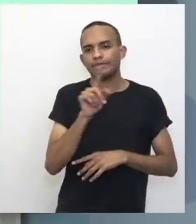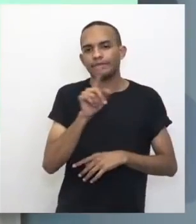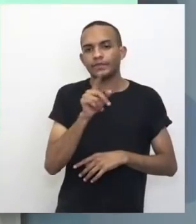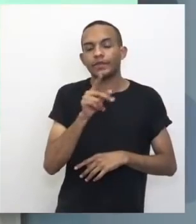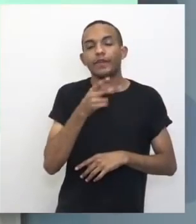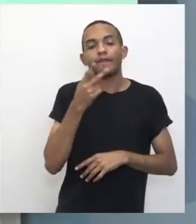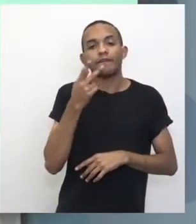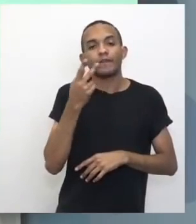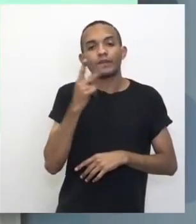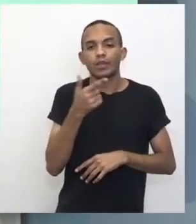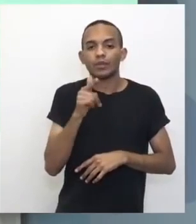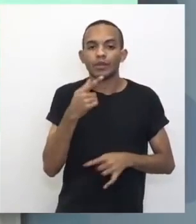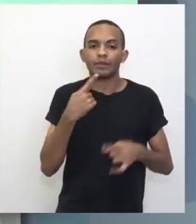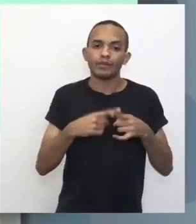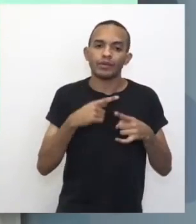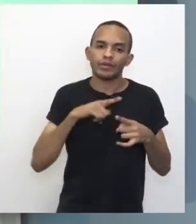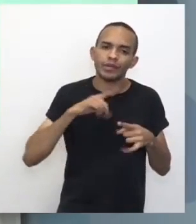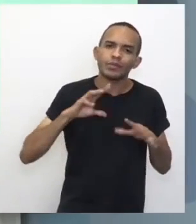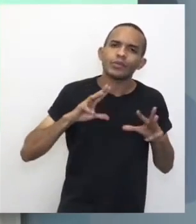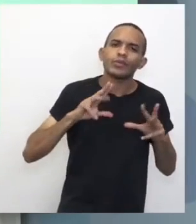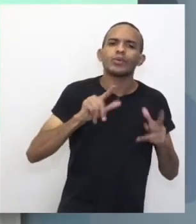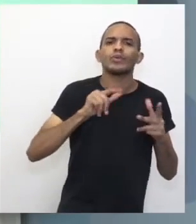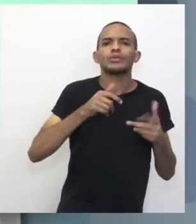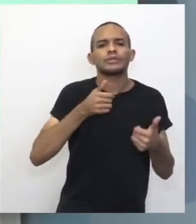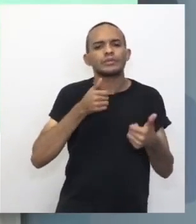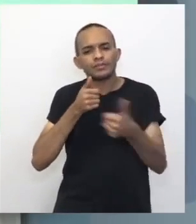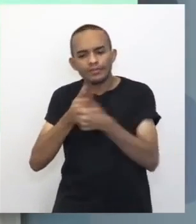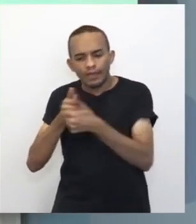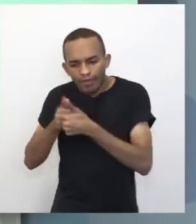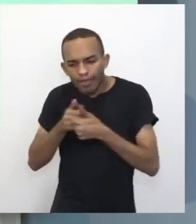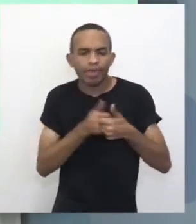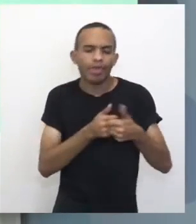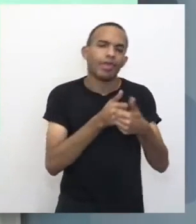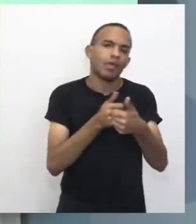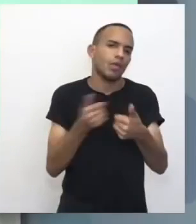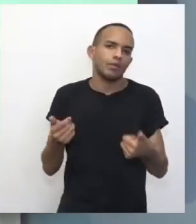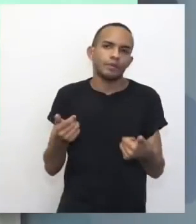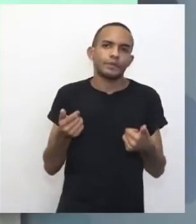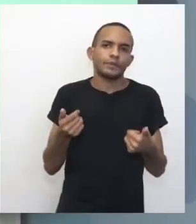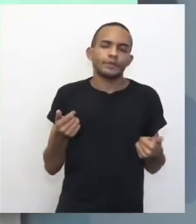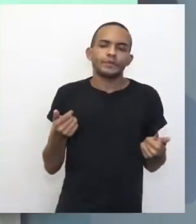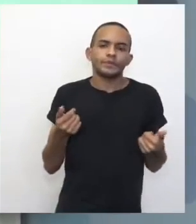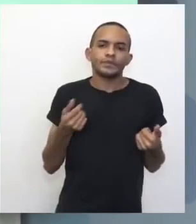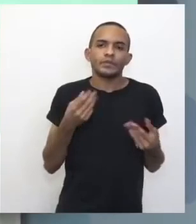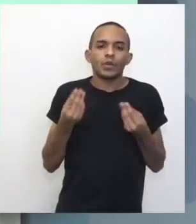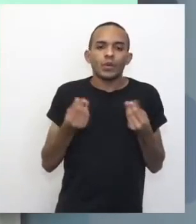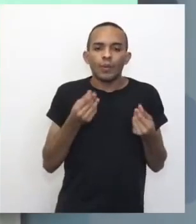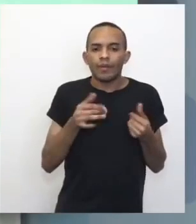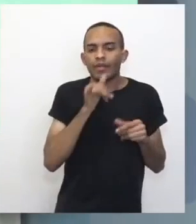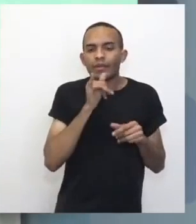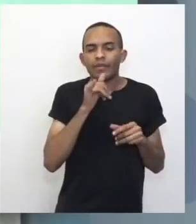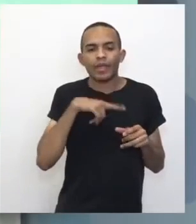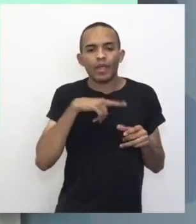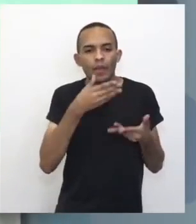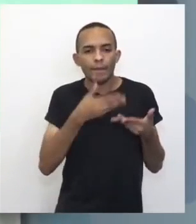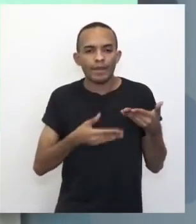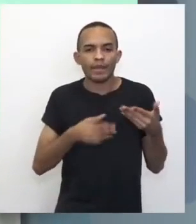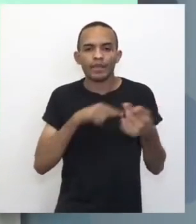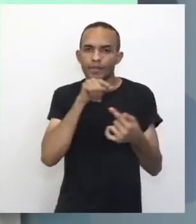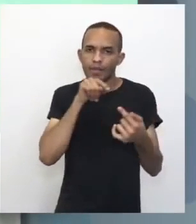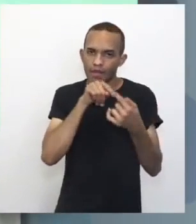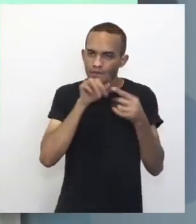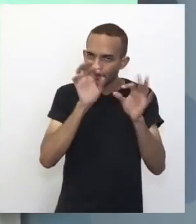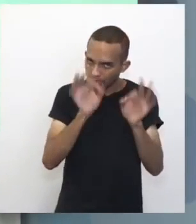Vocês não vão ter. Porque nós temos todo um arredondamento. Todo uma, digamos assim, um desvio relacionado.